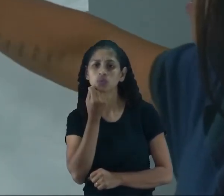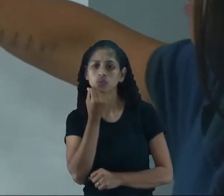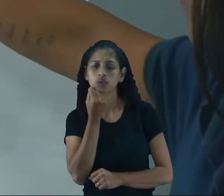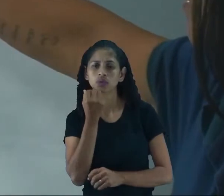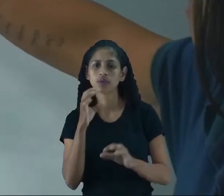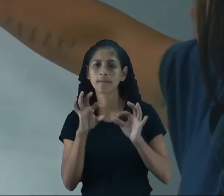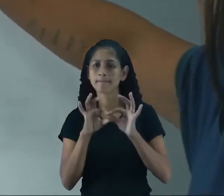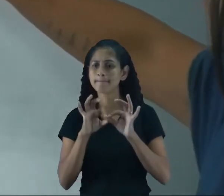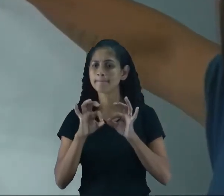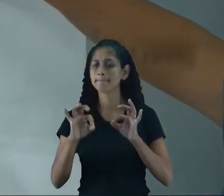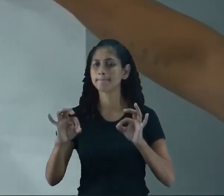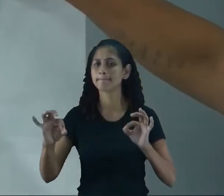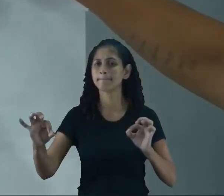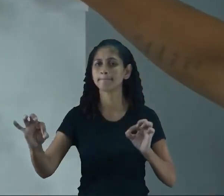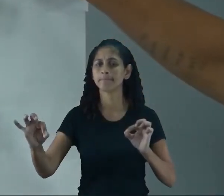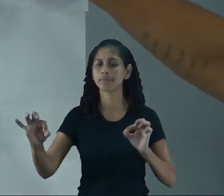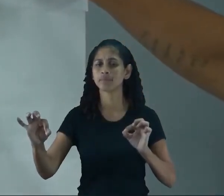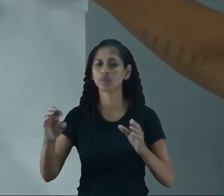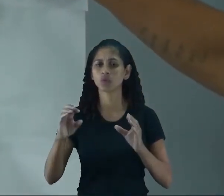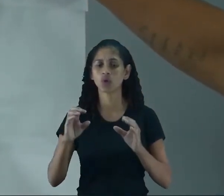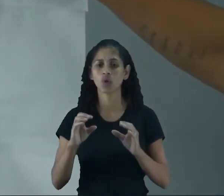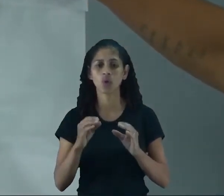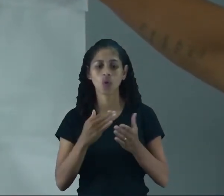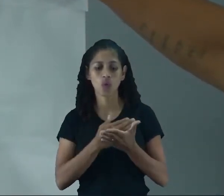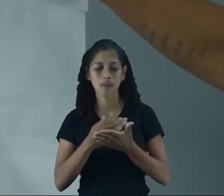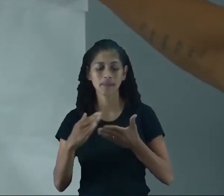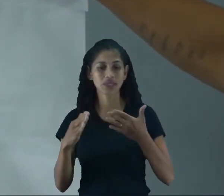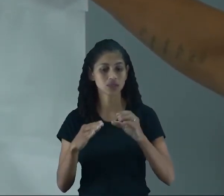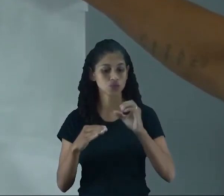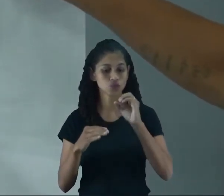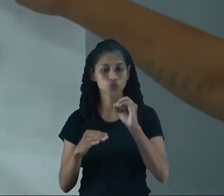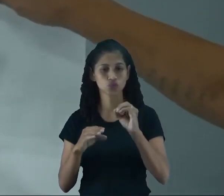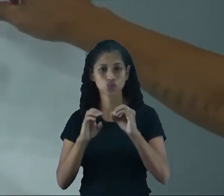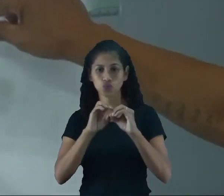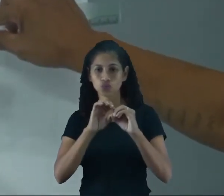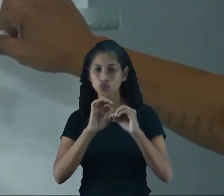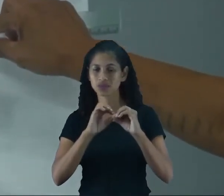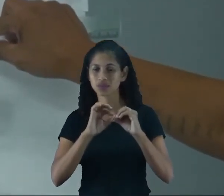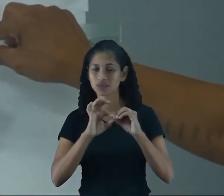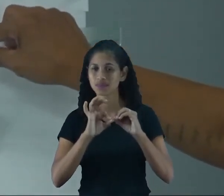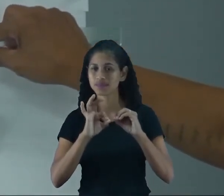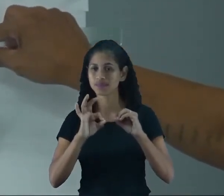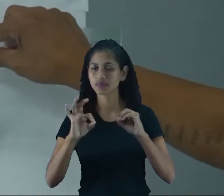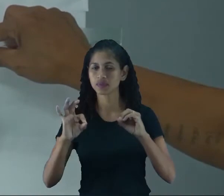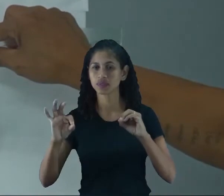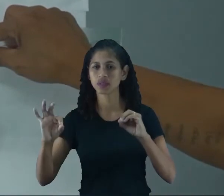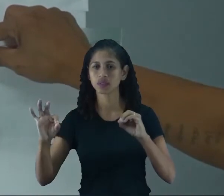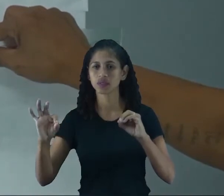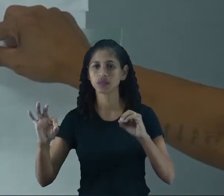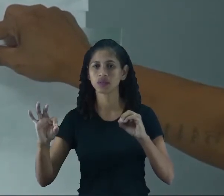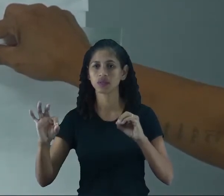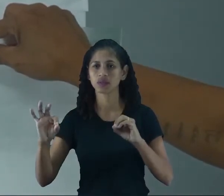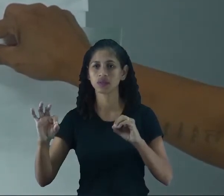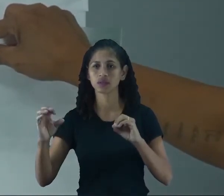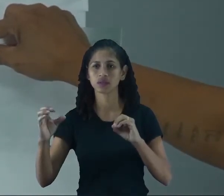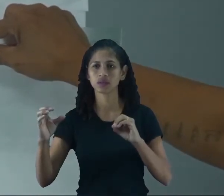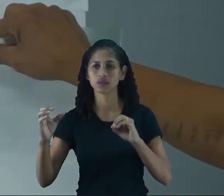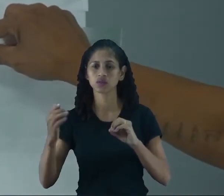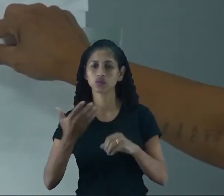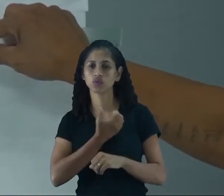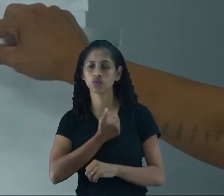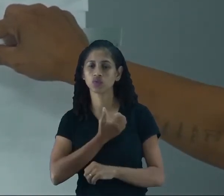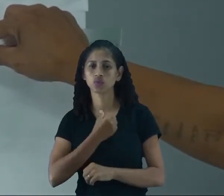Iniciando aqui do zero, ele vai terminar a sua pontinha aqui no número 9,